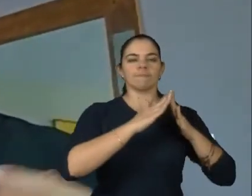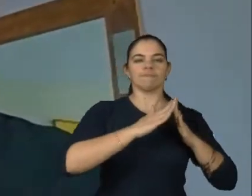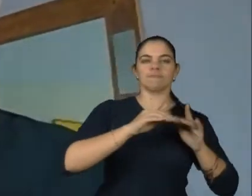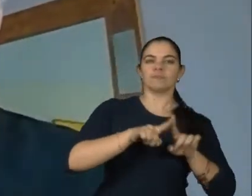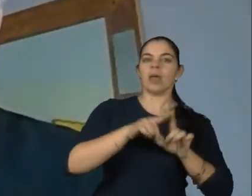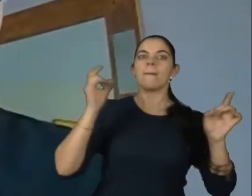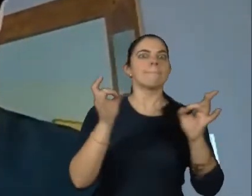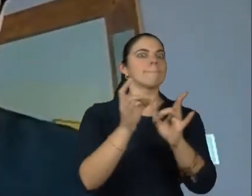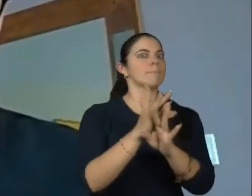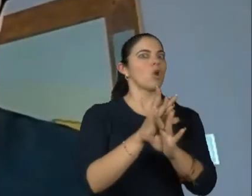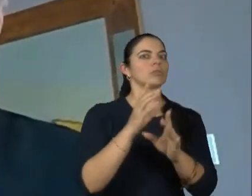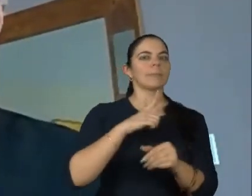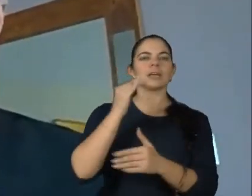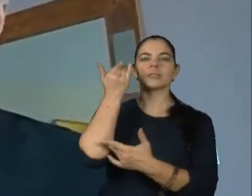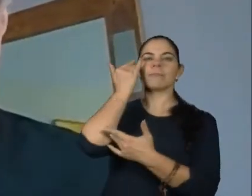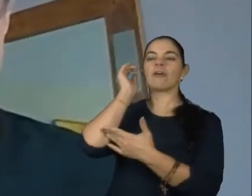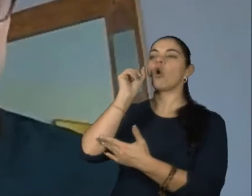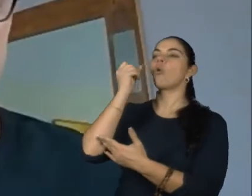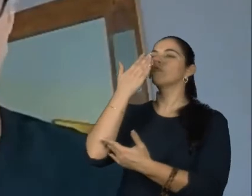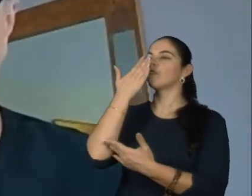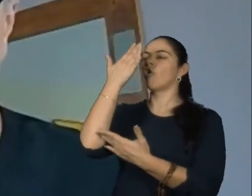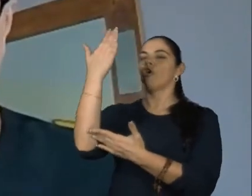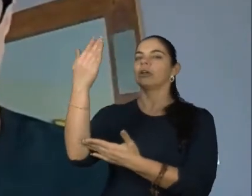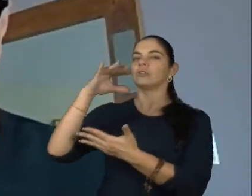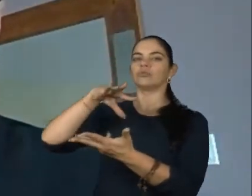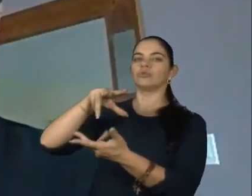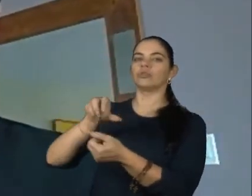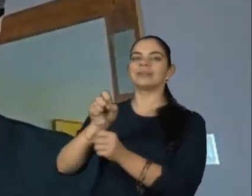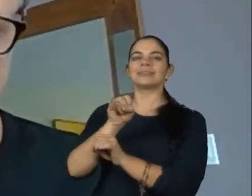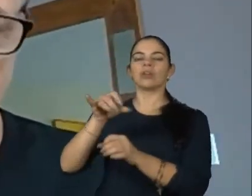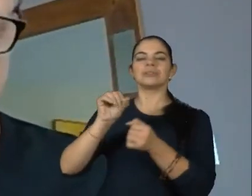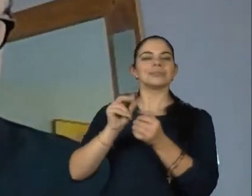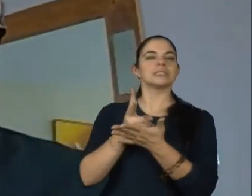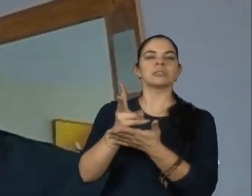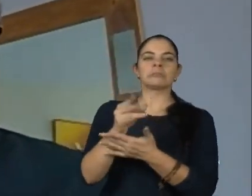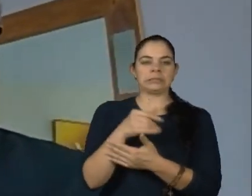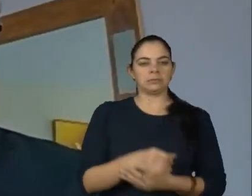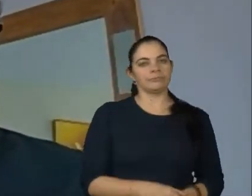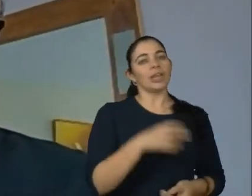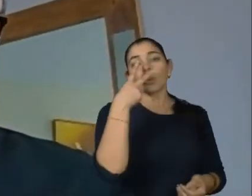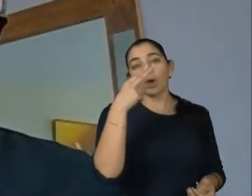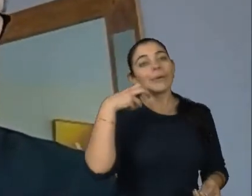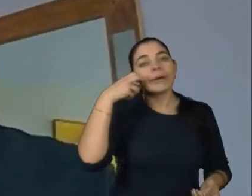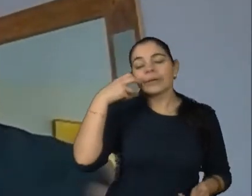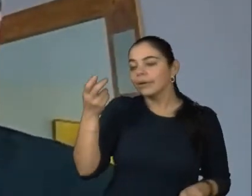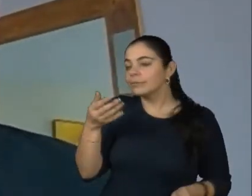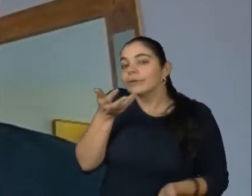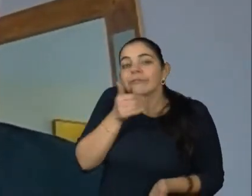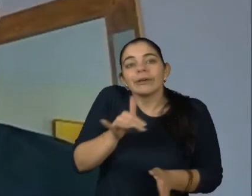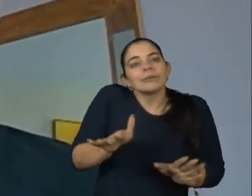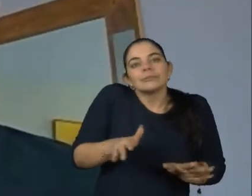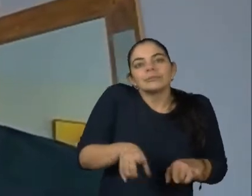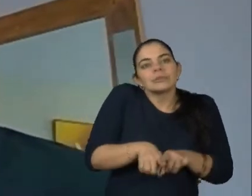estejam prontas para lidar com lá fora, porque senão a gente fica ingênuo e não vai fazer a coisa tão bem como poderia fazer